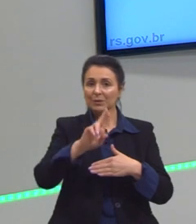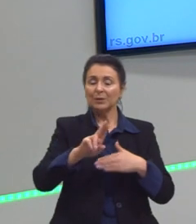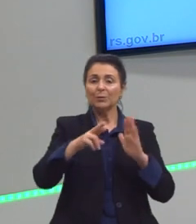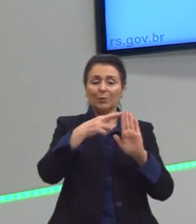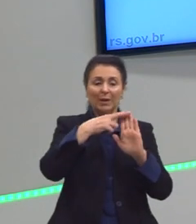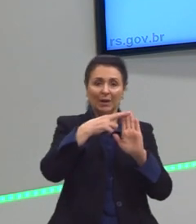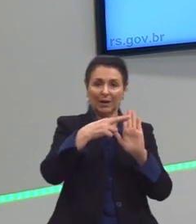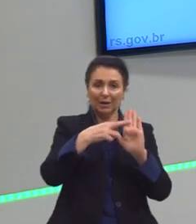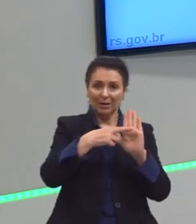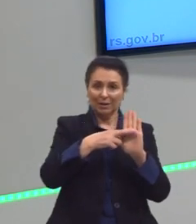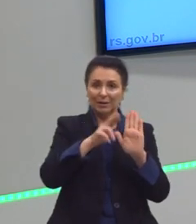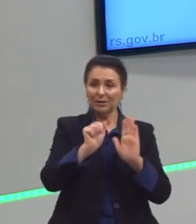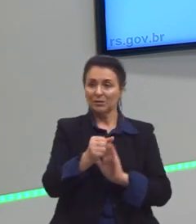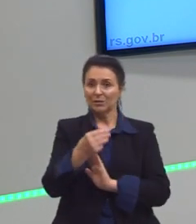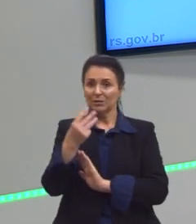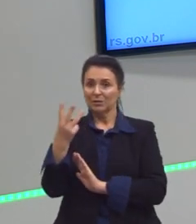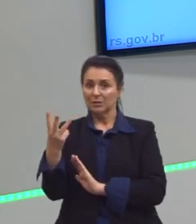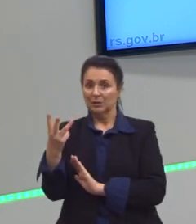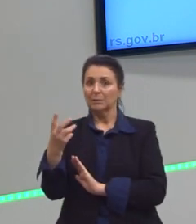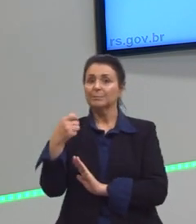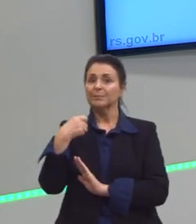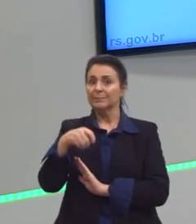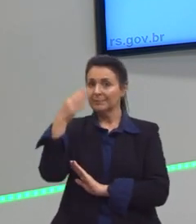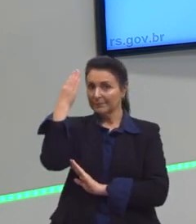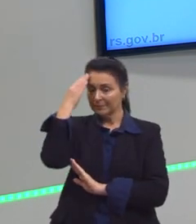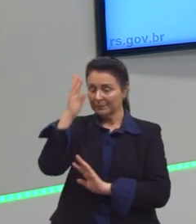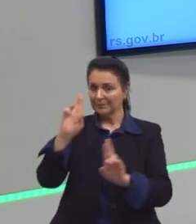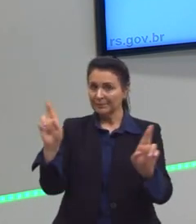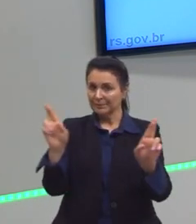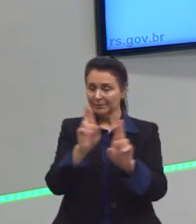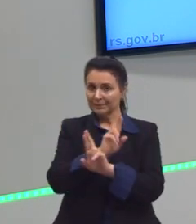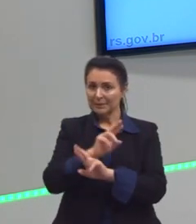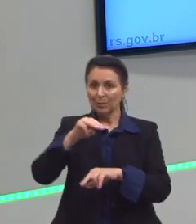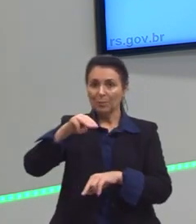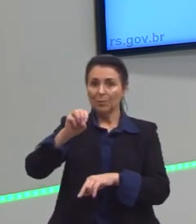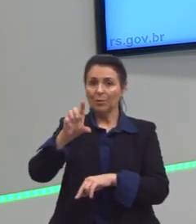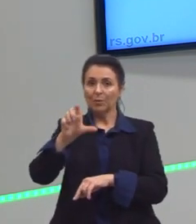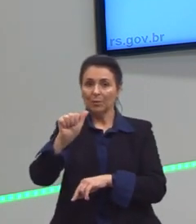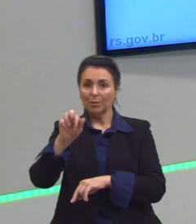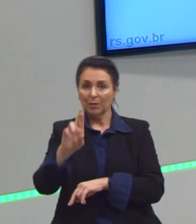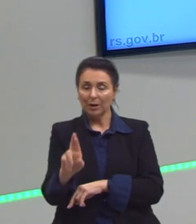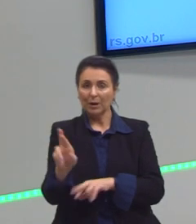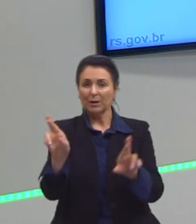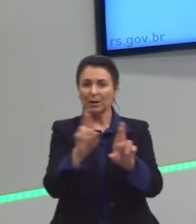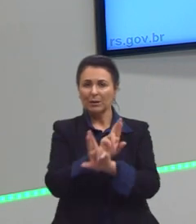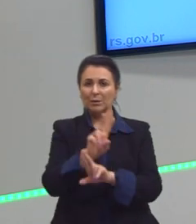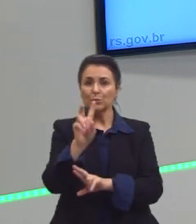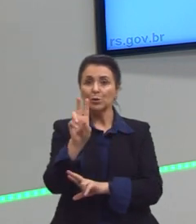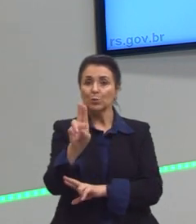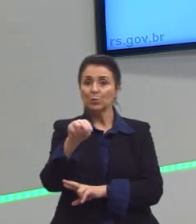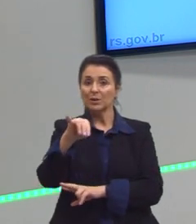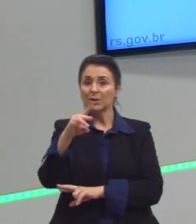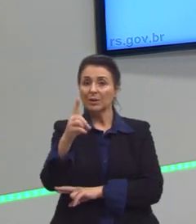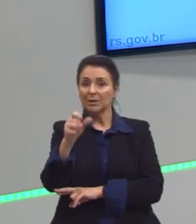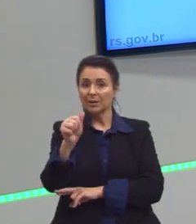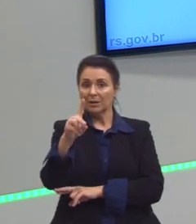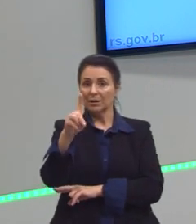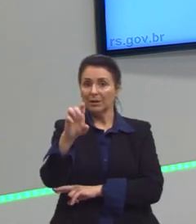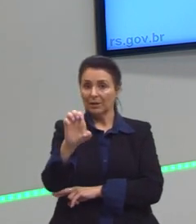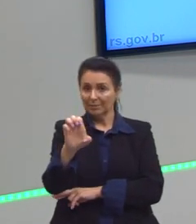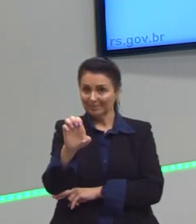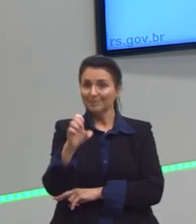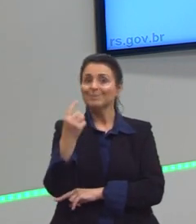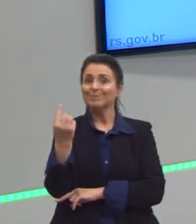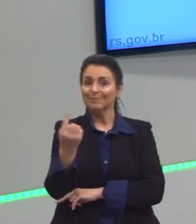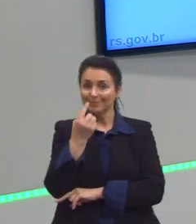mas precisa entender a questão das relações da relação molar, das relações de unidade, cuidar muito das unidades